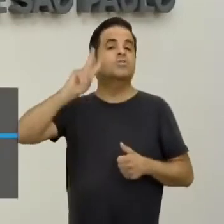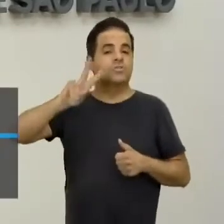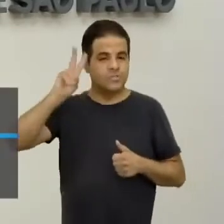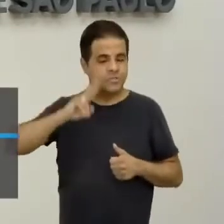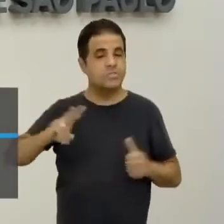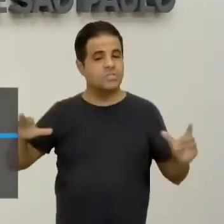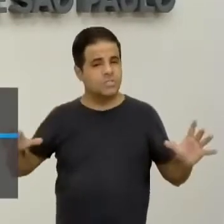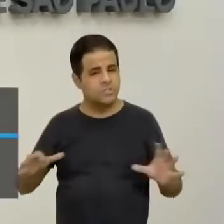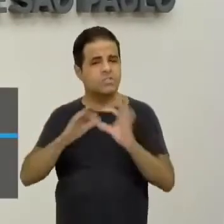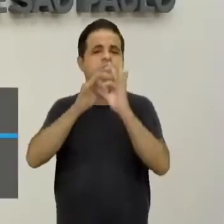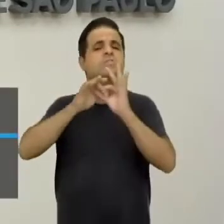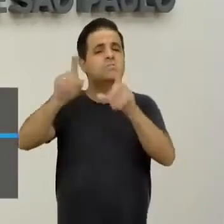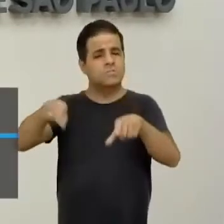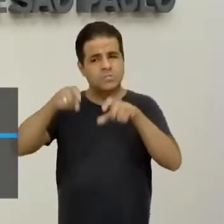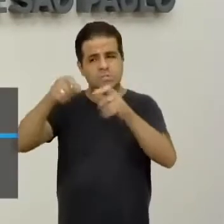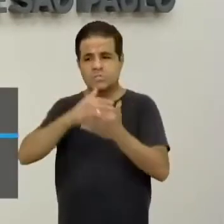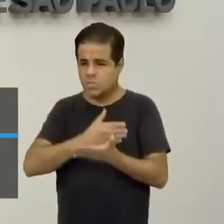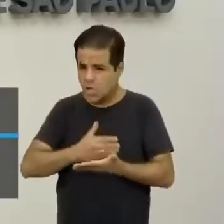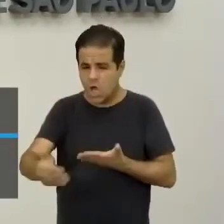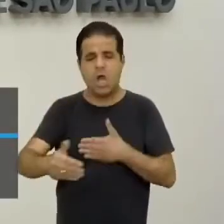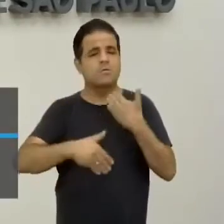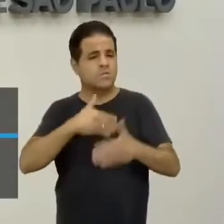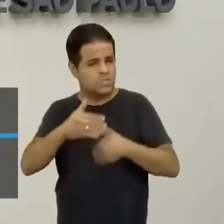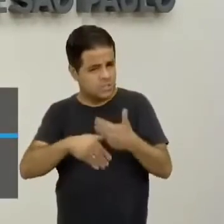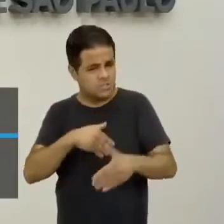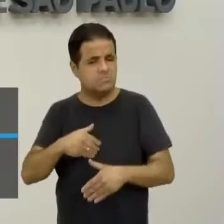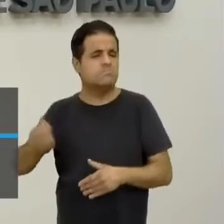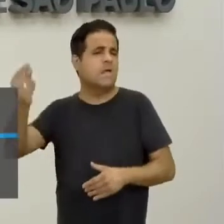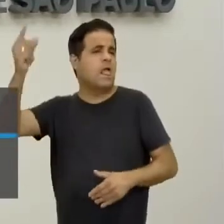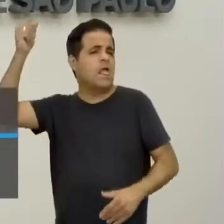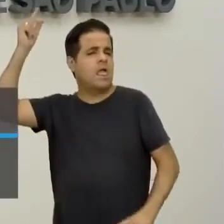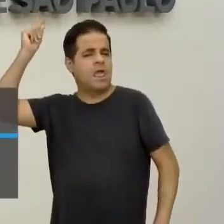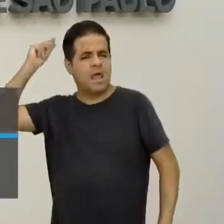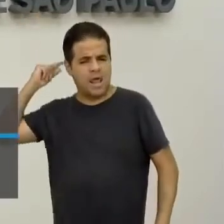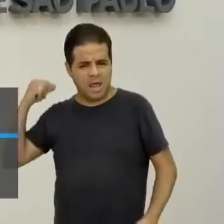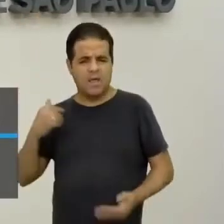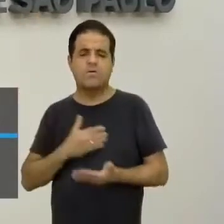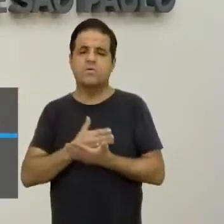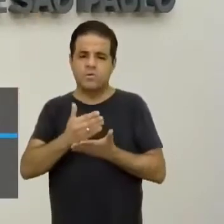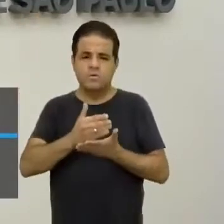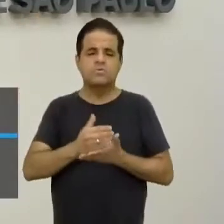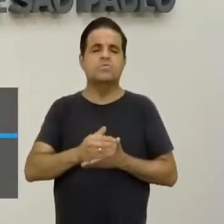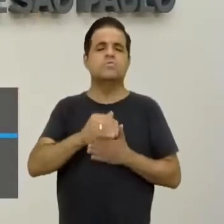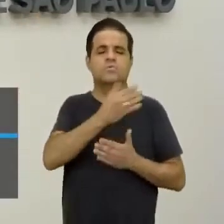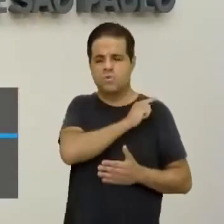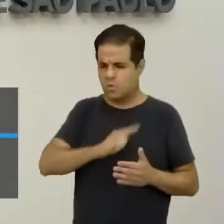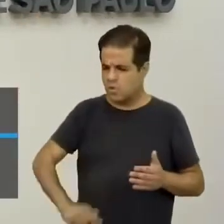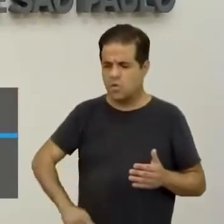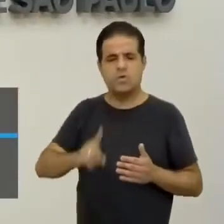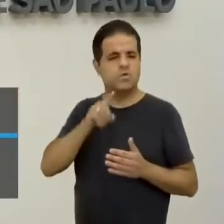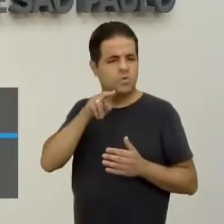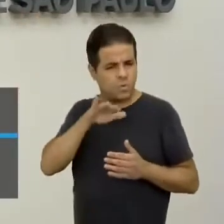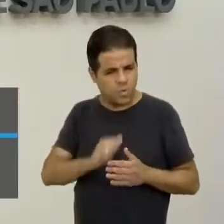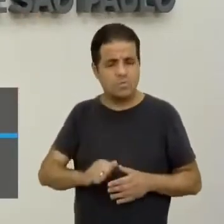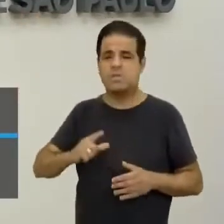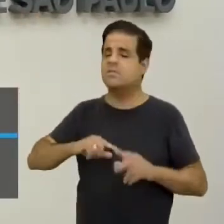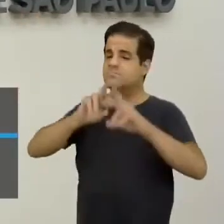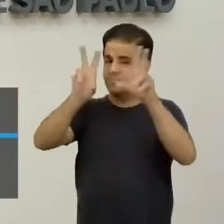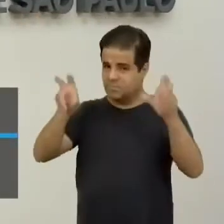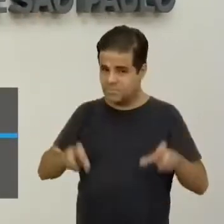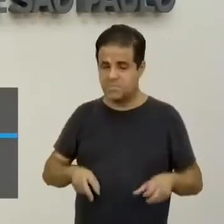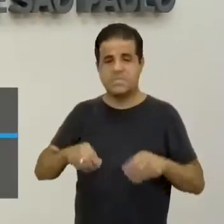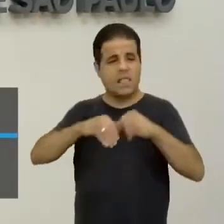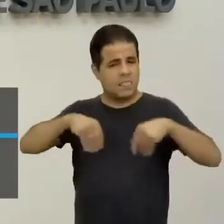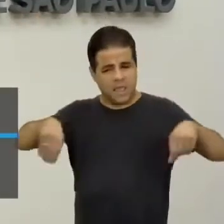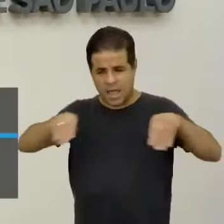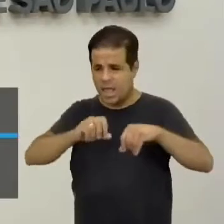das ligas camponesas. A gente começa a Liga Camponesa lá no comecinho do governo do Dutra, né? Sempre teve essa questão em relação